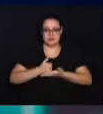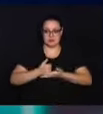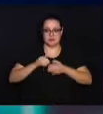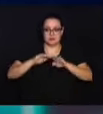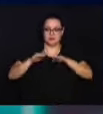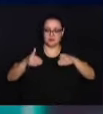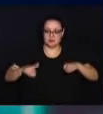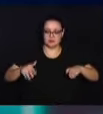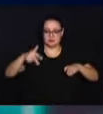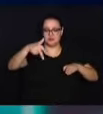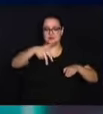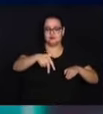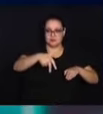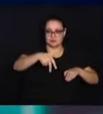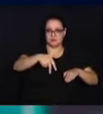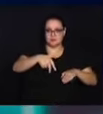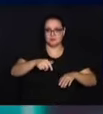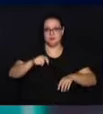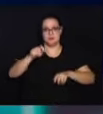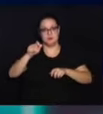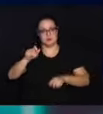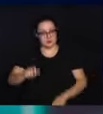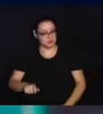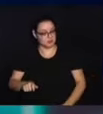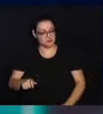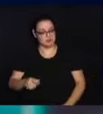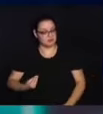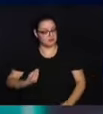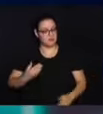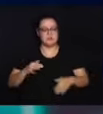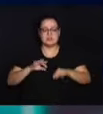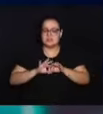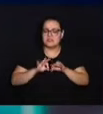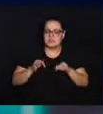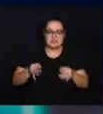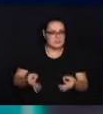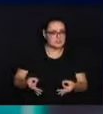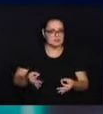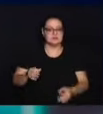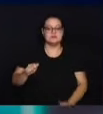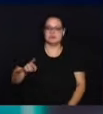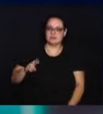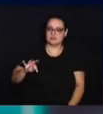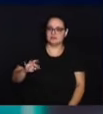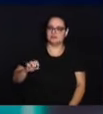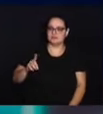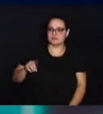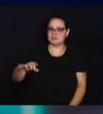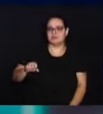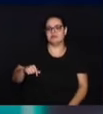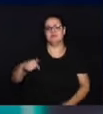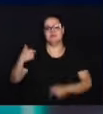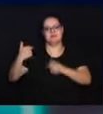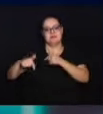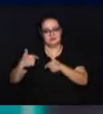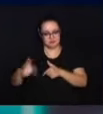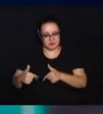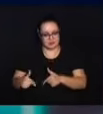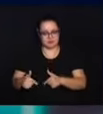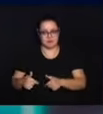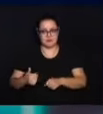de pódios conquistados. Pessoa de uma vida humilde, Aristides é trabalhador,